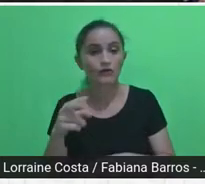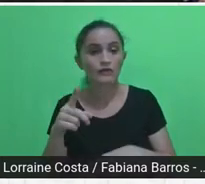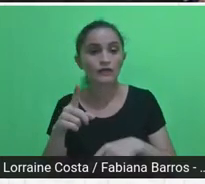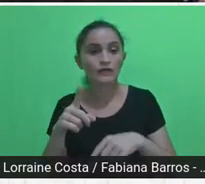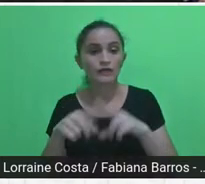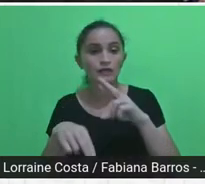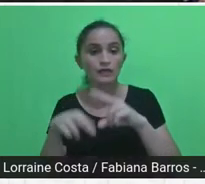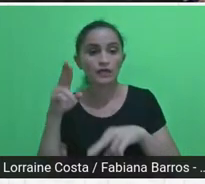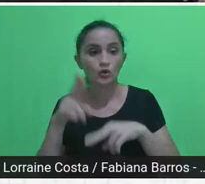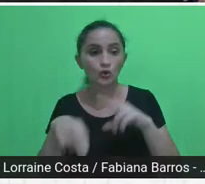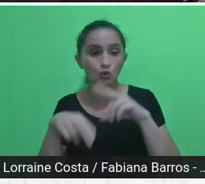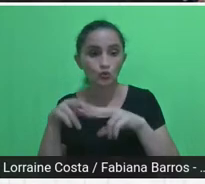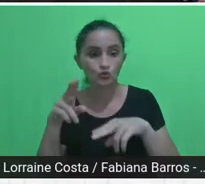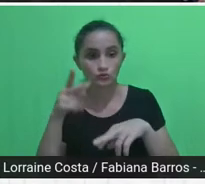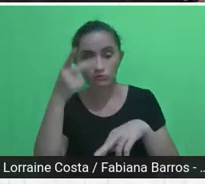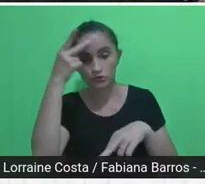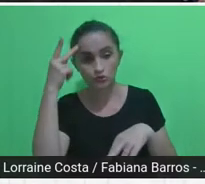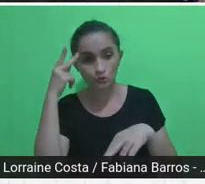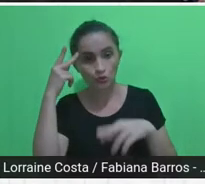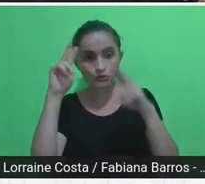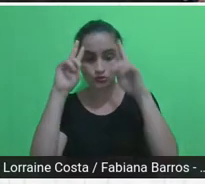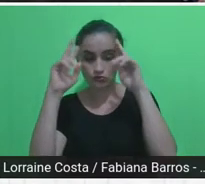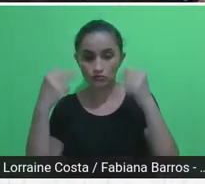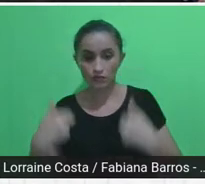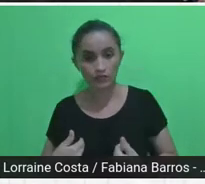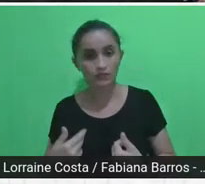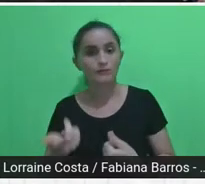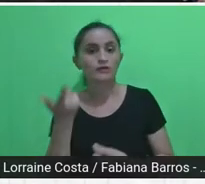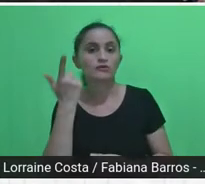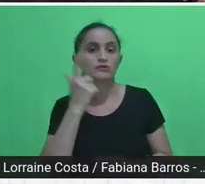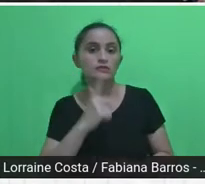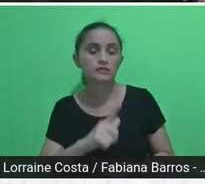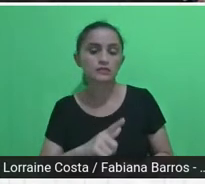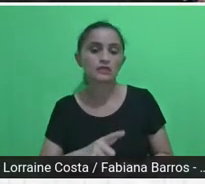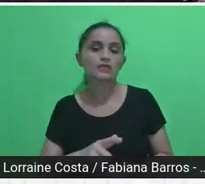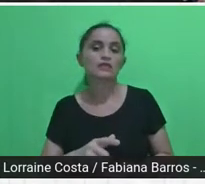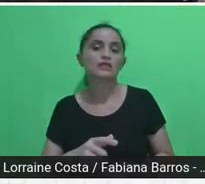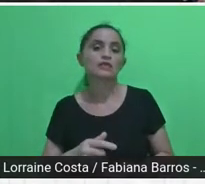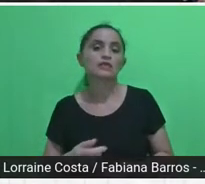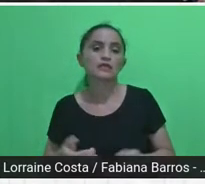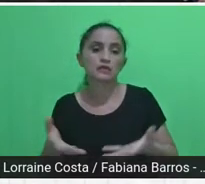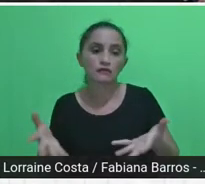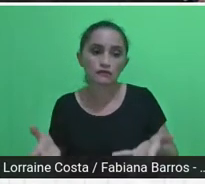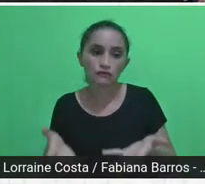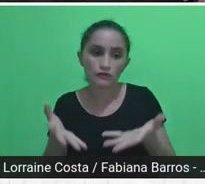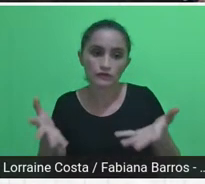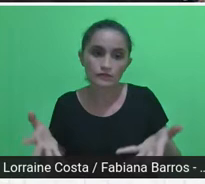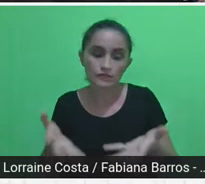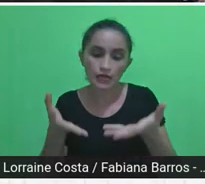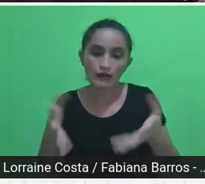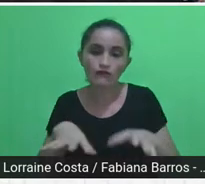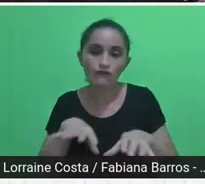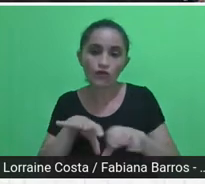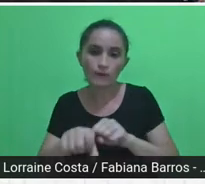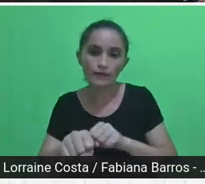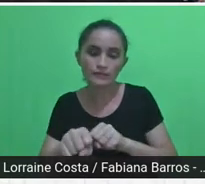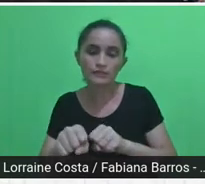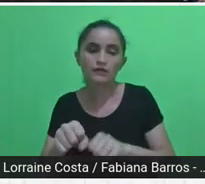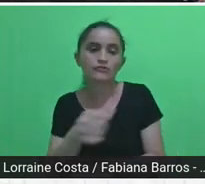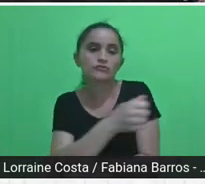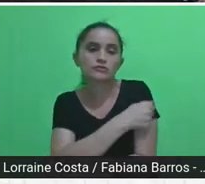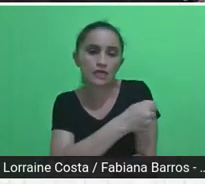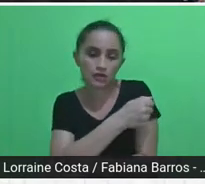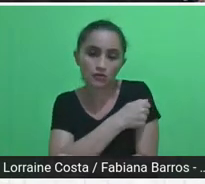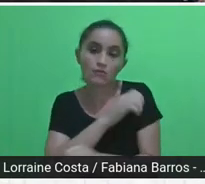atuarem nessa área, para que a gente possa não só contribuir com essa formação desses alunos, mas também contribuir com a qualidade